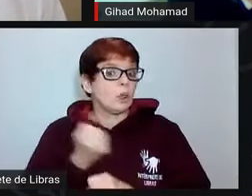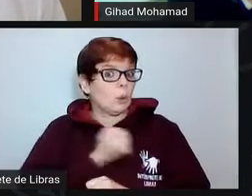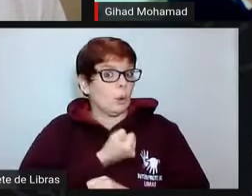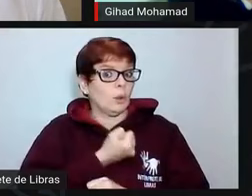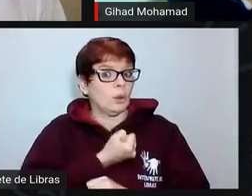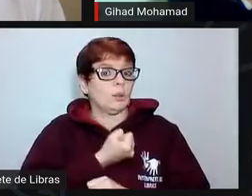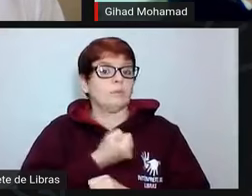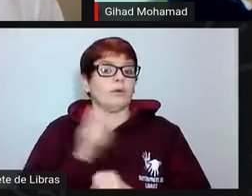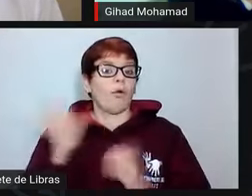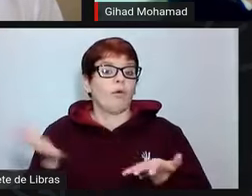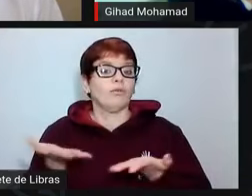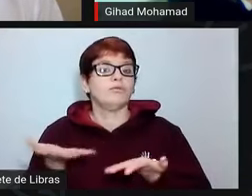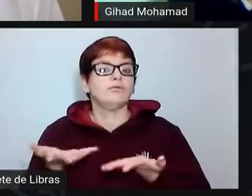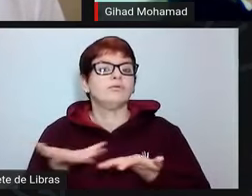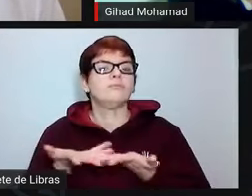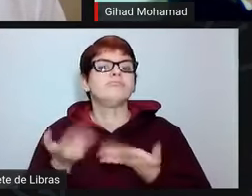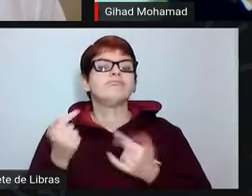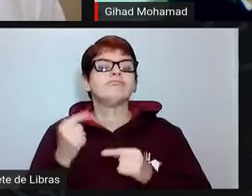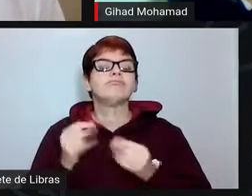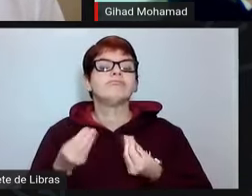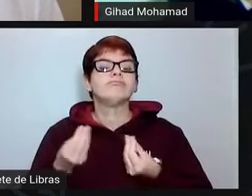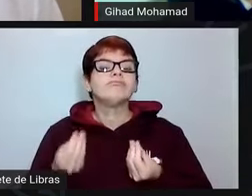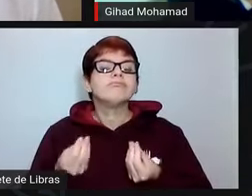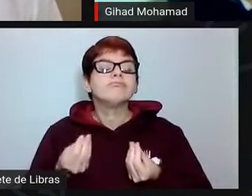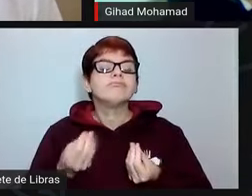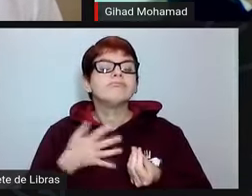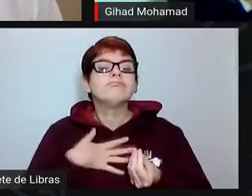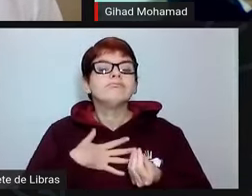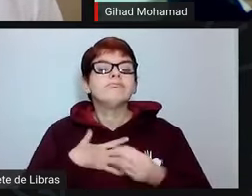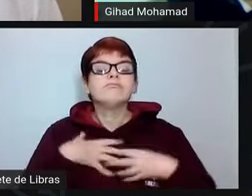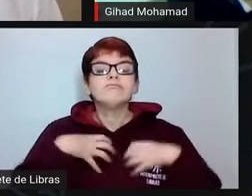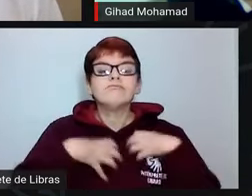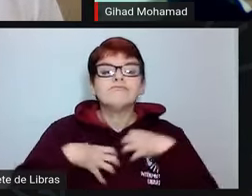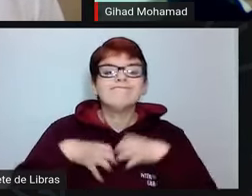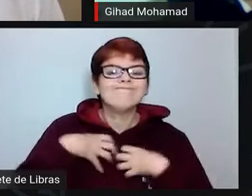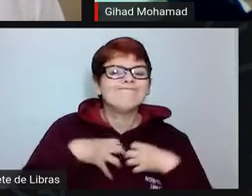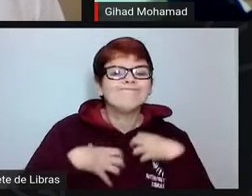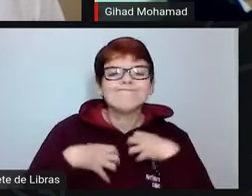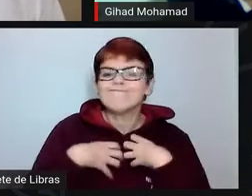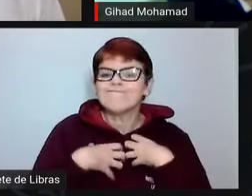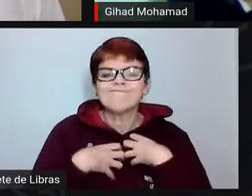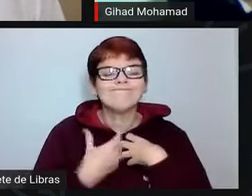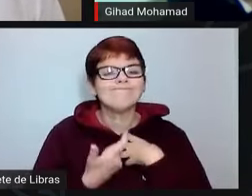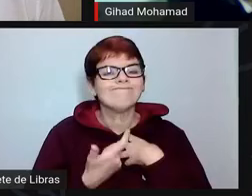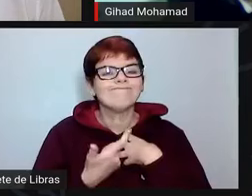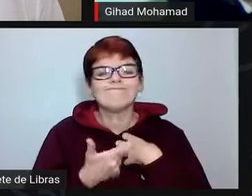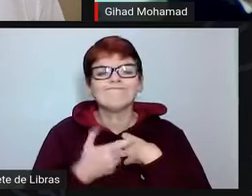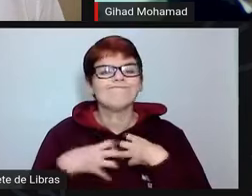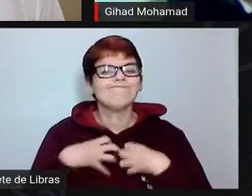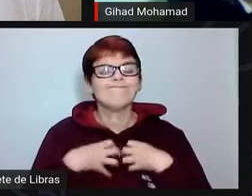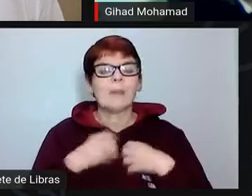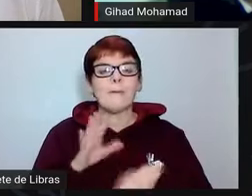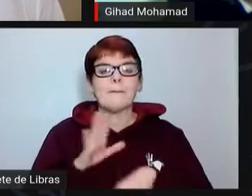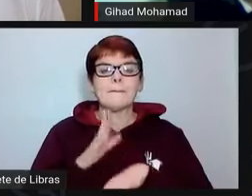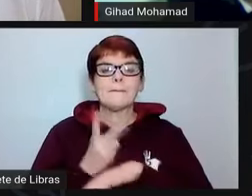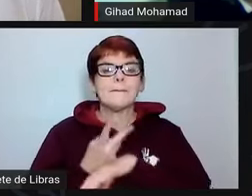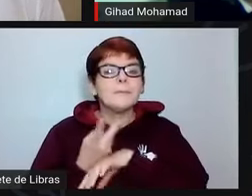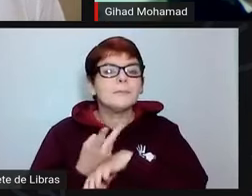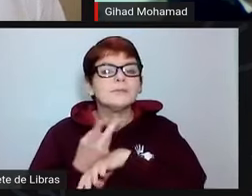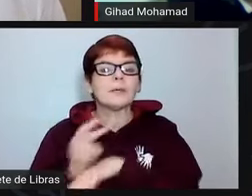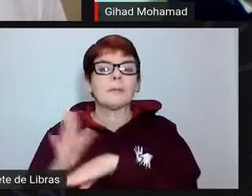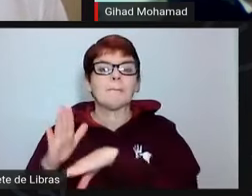cenários que está não nos causa uma situação de conforto. Nós estamos sempre buscando mais, buscando